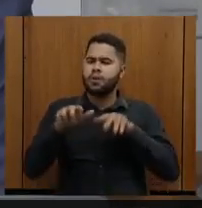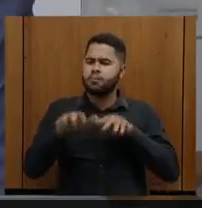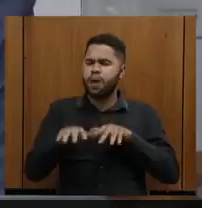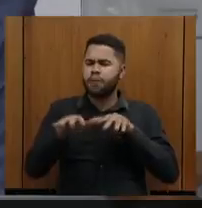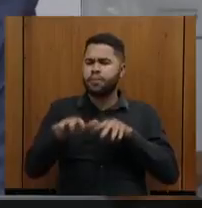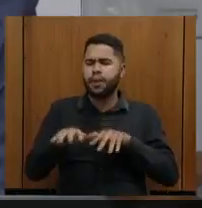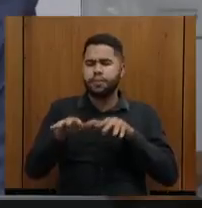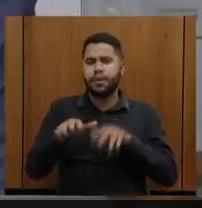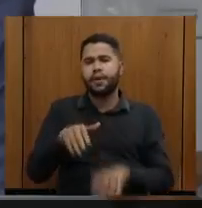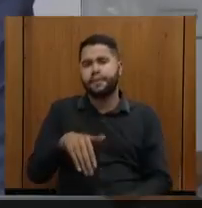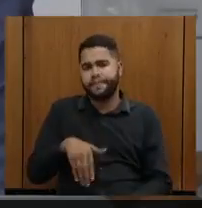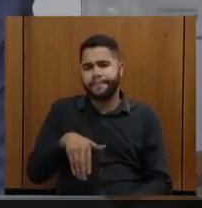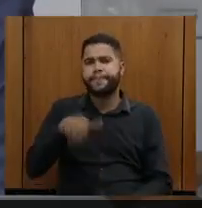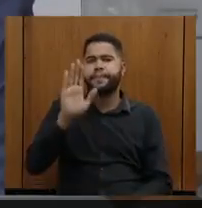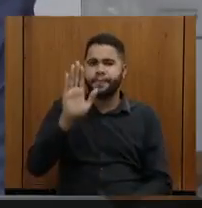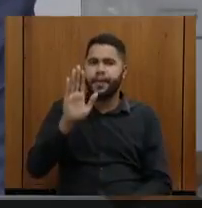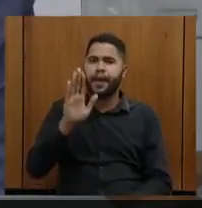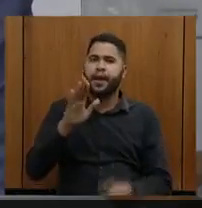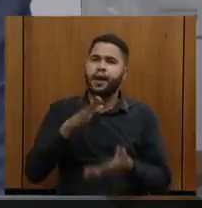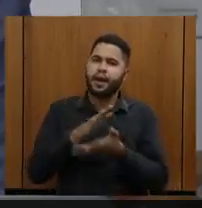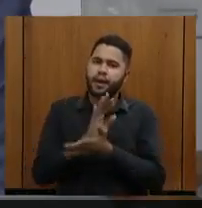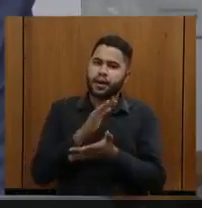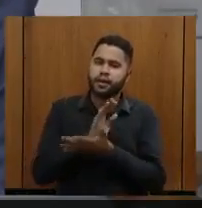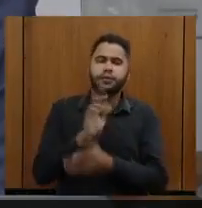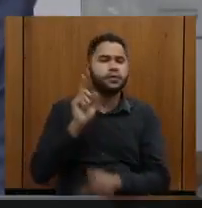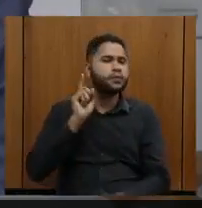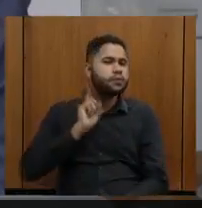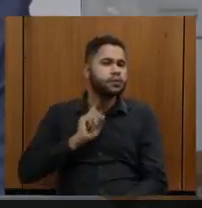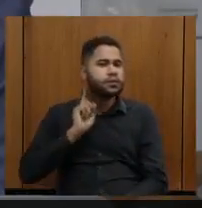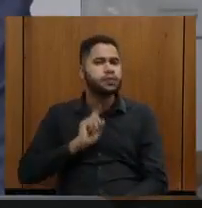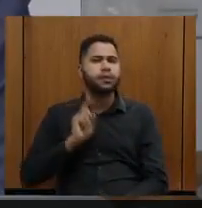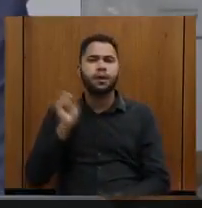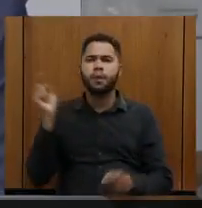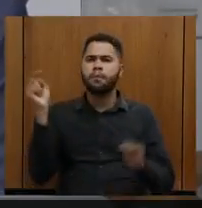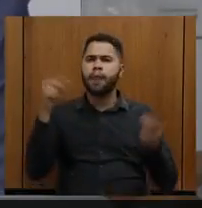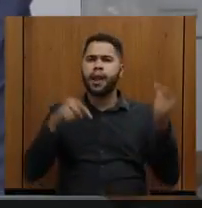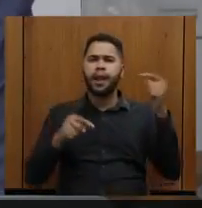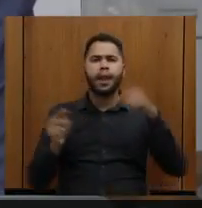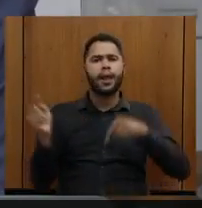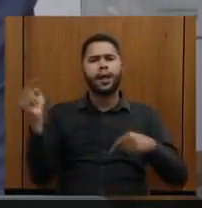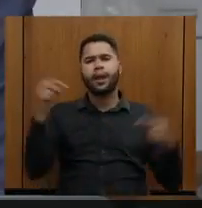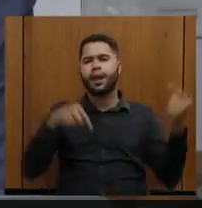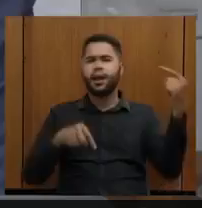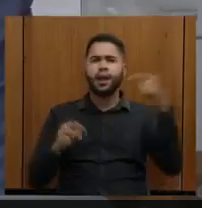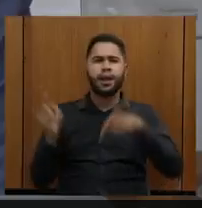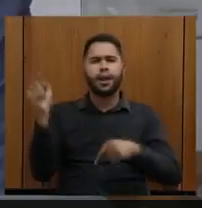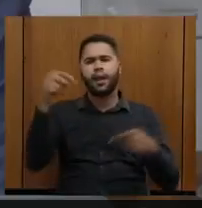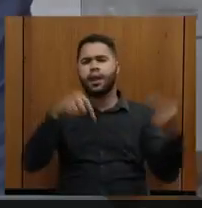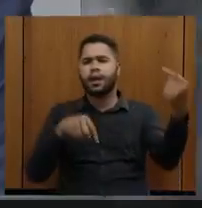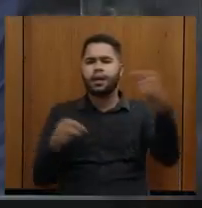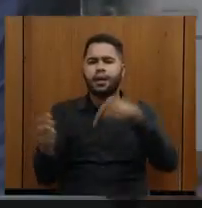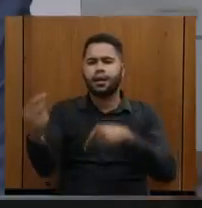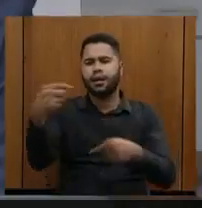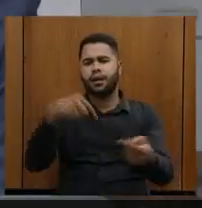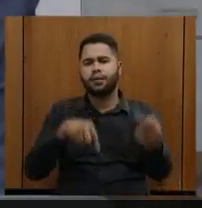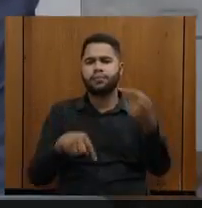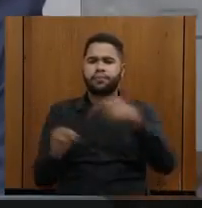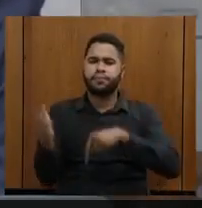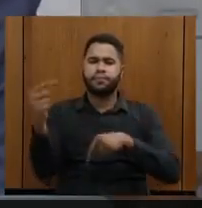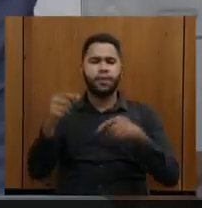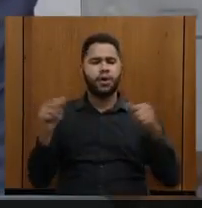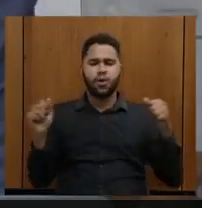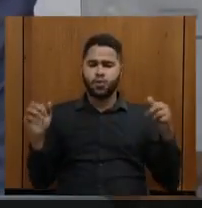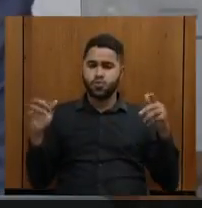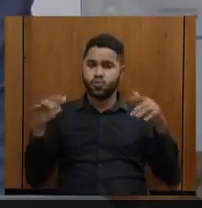mais Araxá e Minas Gerais com a vinda de tantos participantes de outras regiões que vieram e já